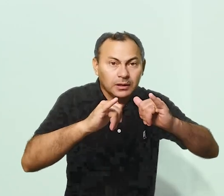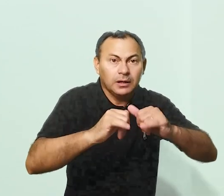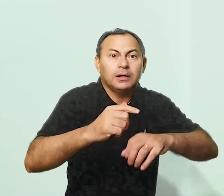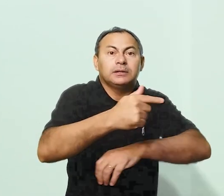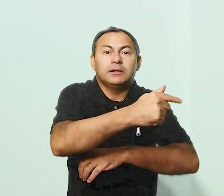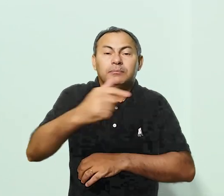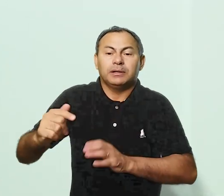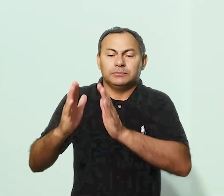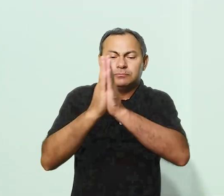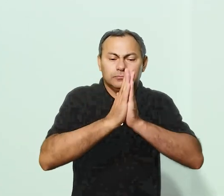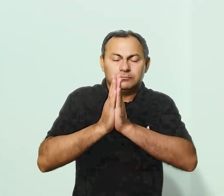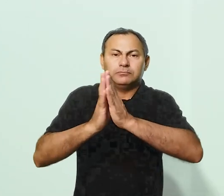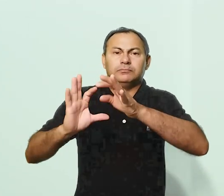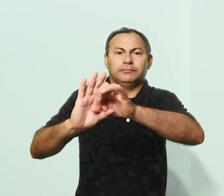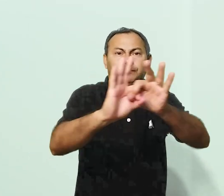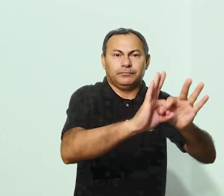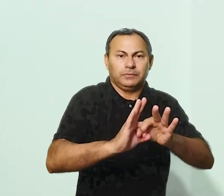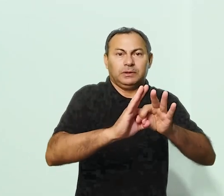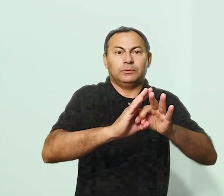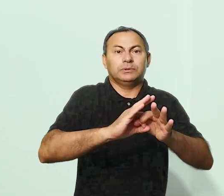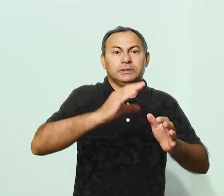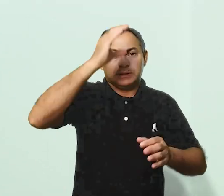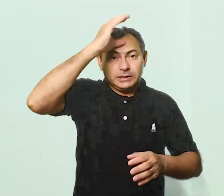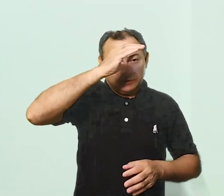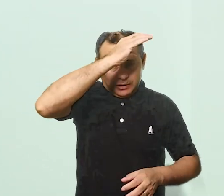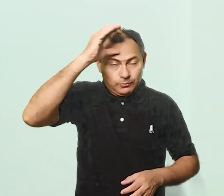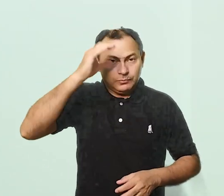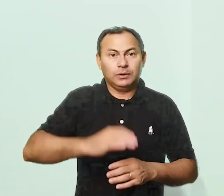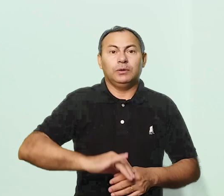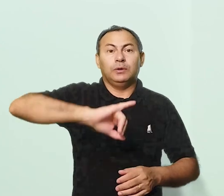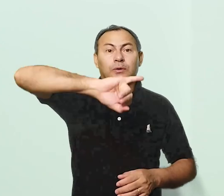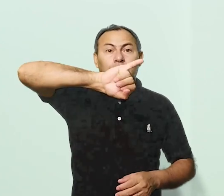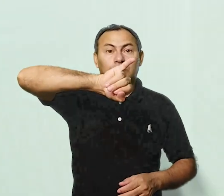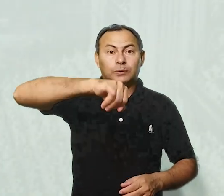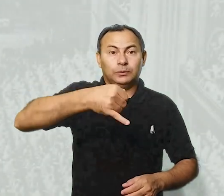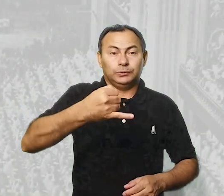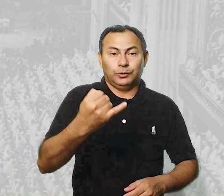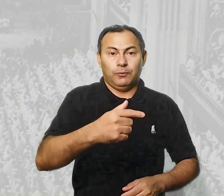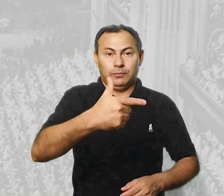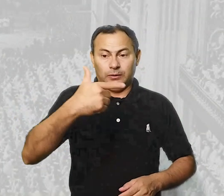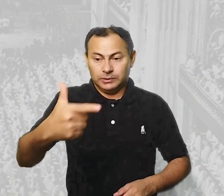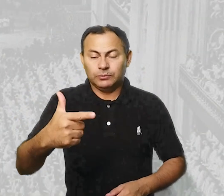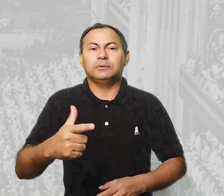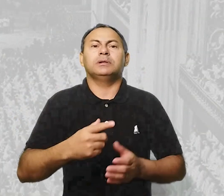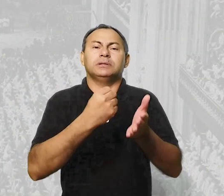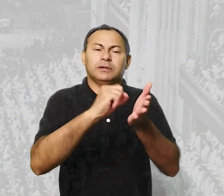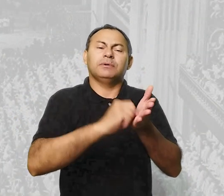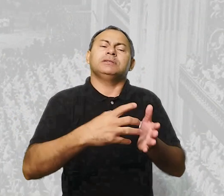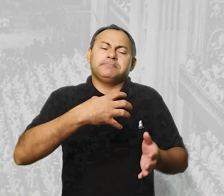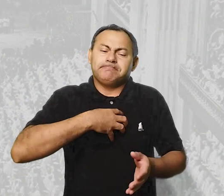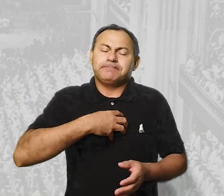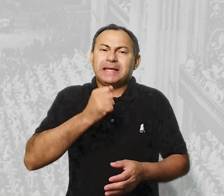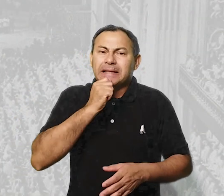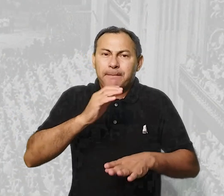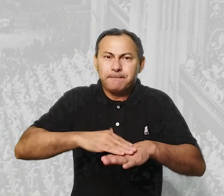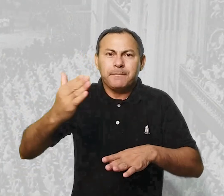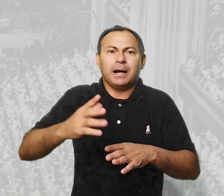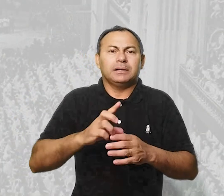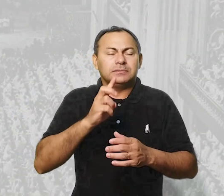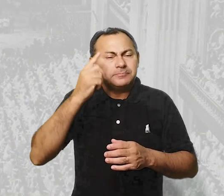orações pela unidade dos cristãos. João Paulo II escreveu, sinto ainda mais